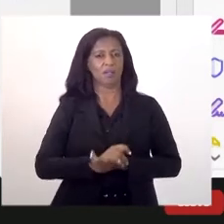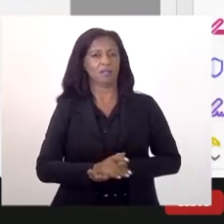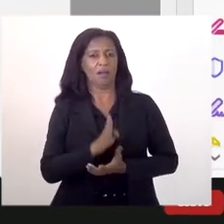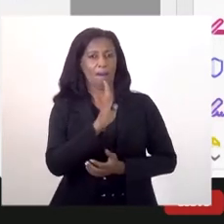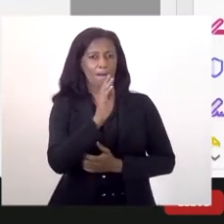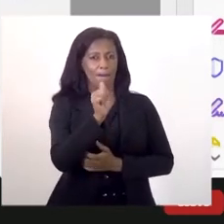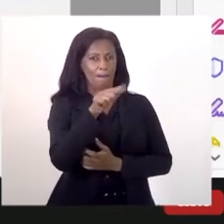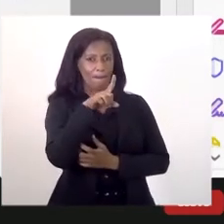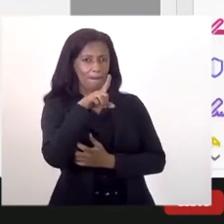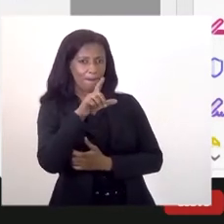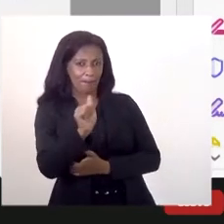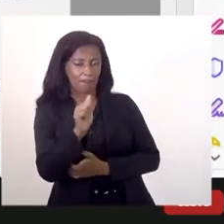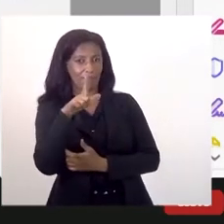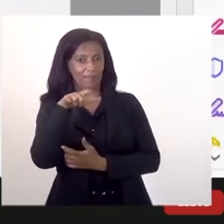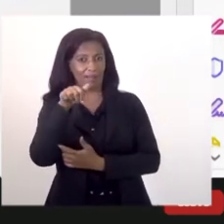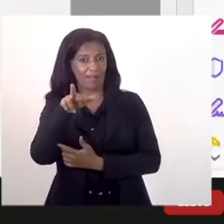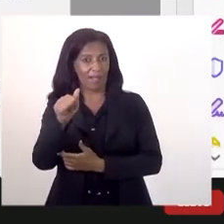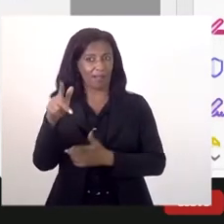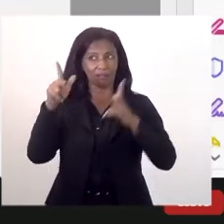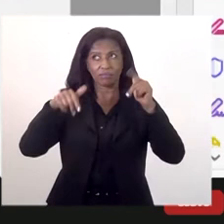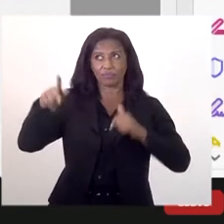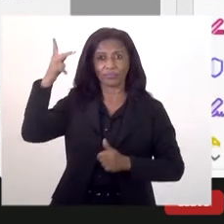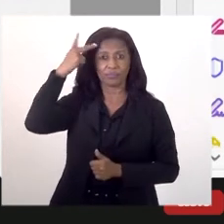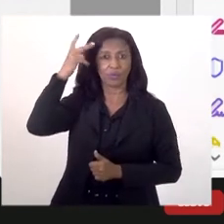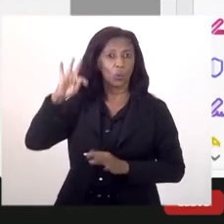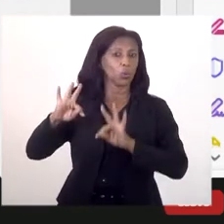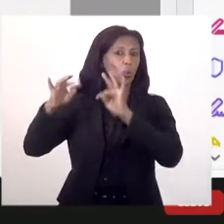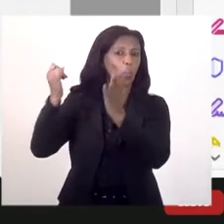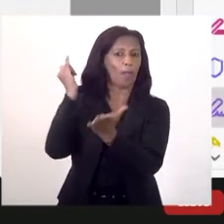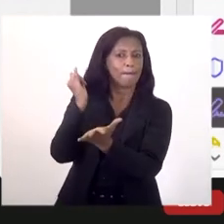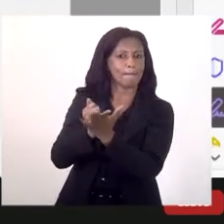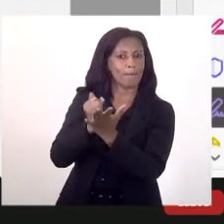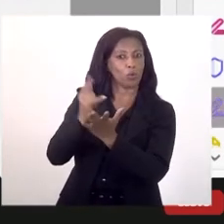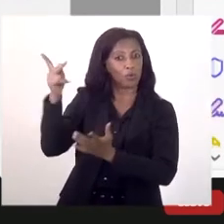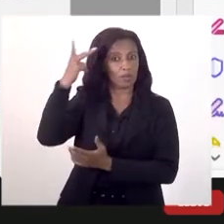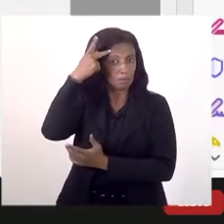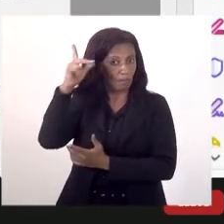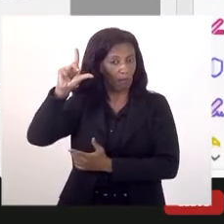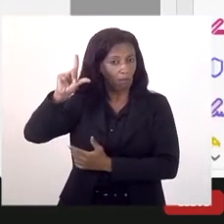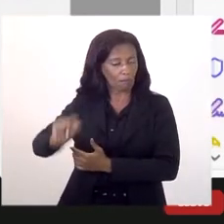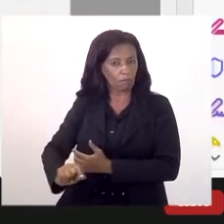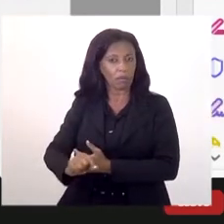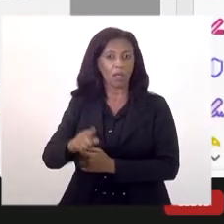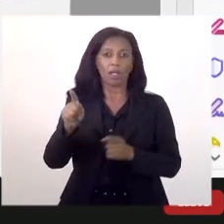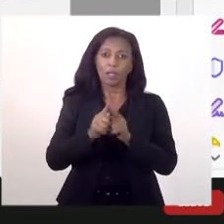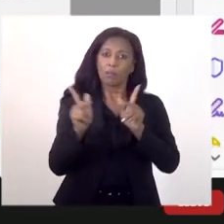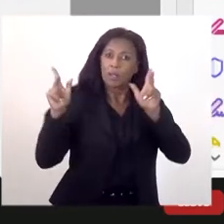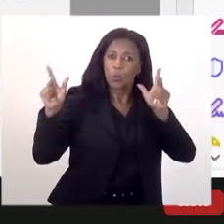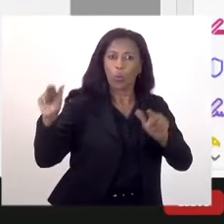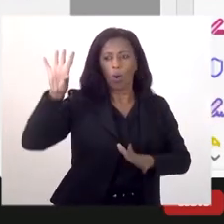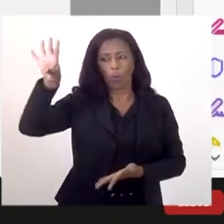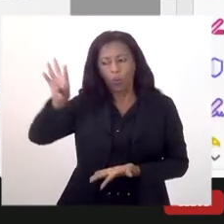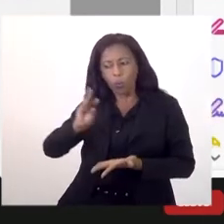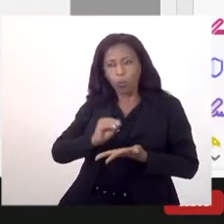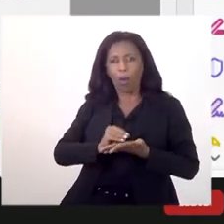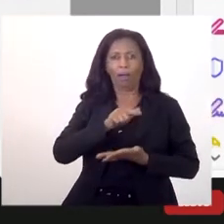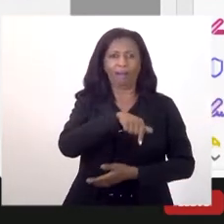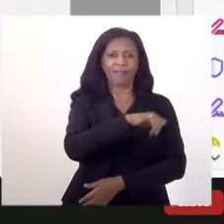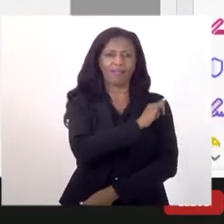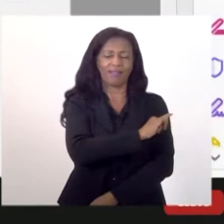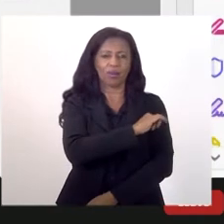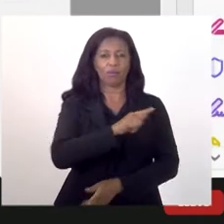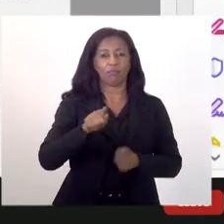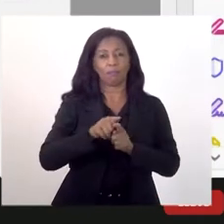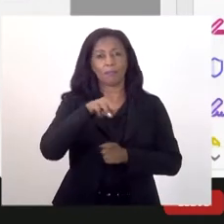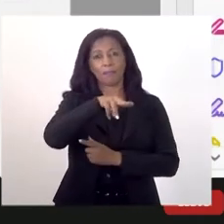sedutores e outros estados de São Paulo, por exemplo, todos os impostos são mais baixos. E zelar pelo equilíbrio. reindustrialização e